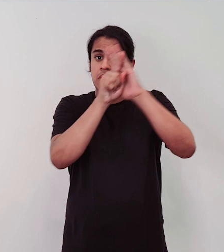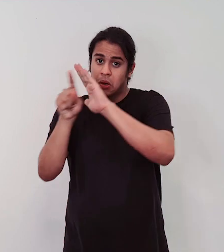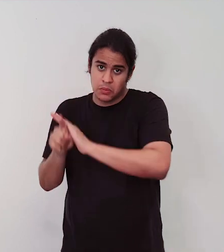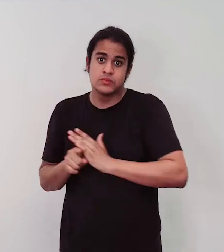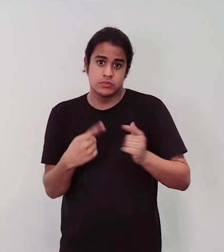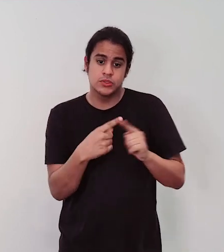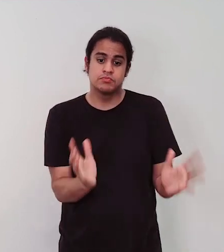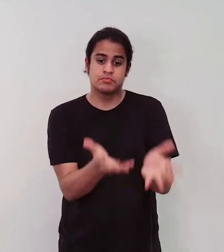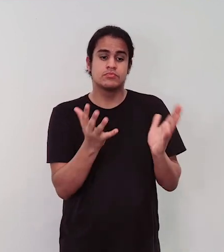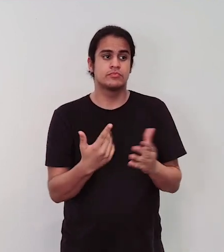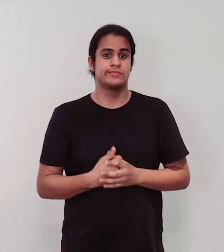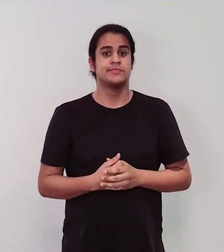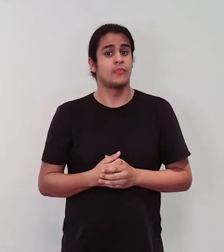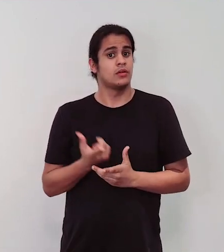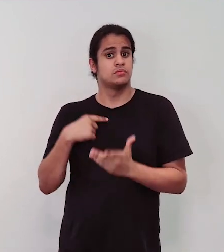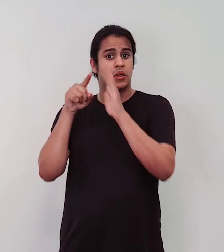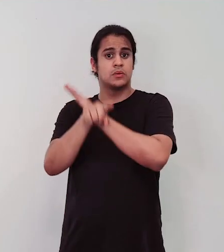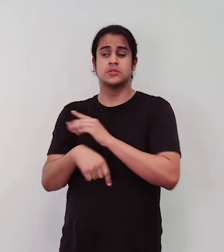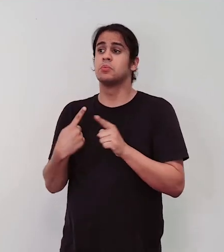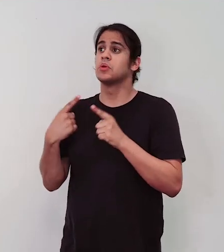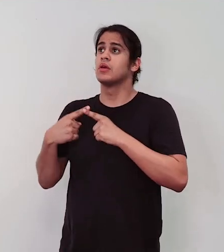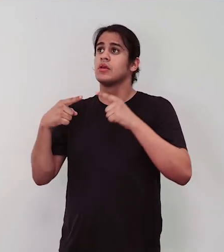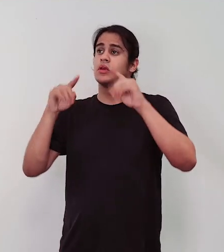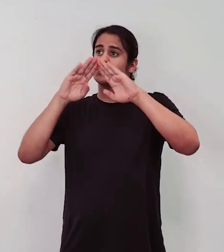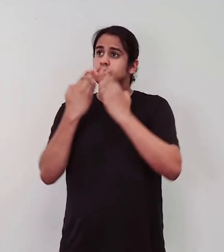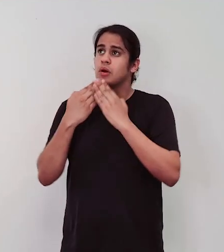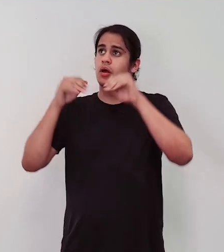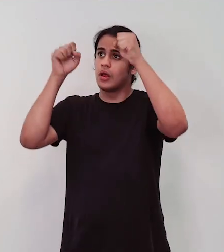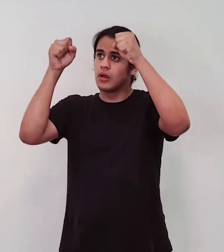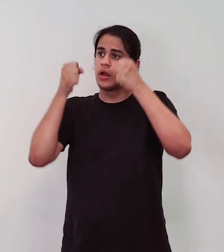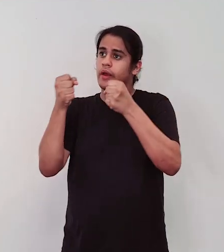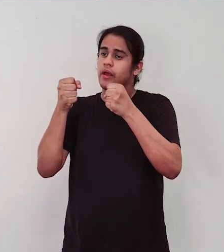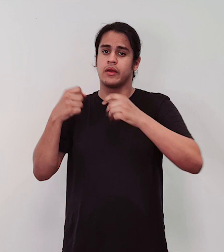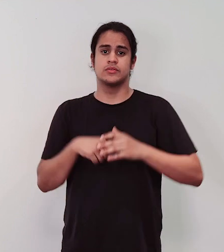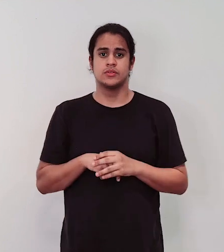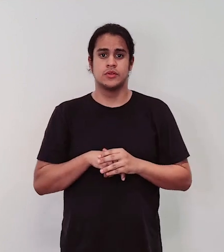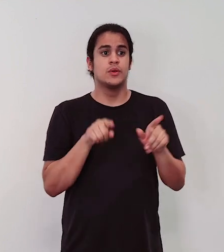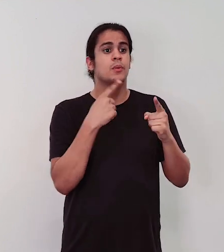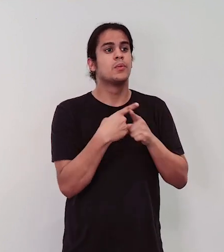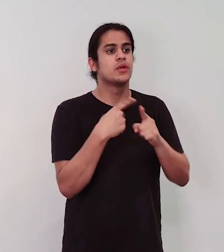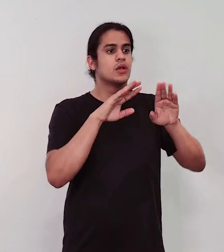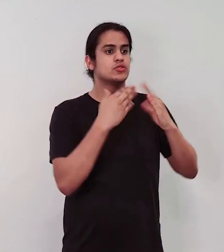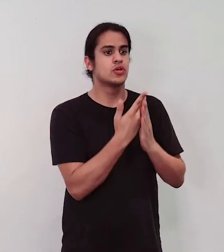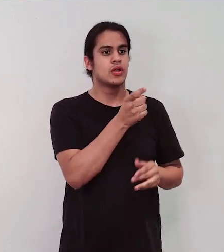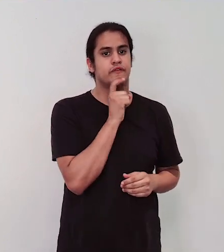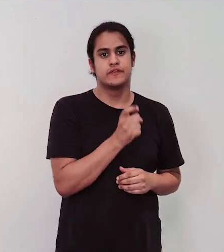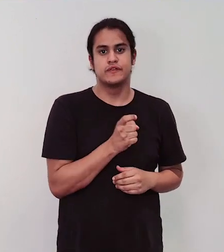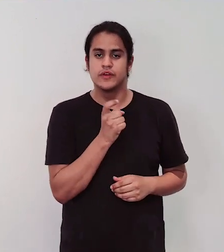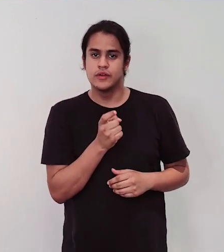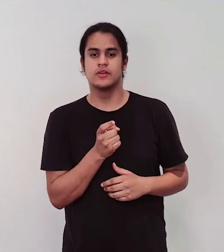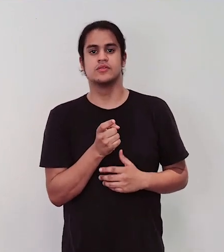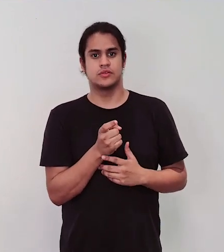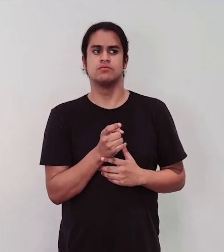perguntas, por que que a escola tem grade, por que que a escola é verde, os cartazes duraram mais tempo que os post-its, gerou alguns incômodos, gerou